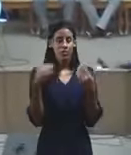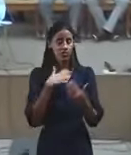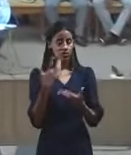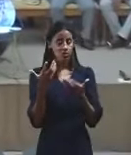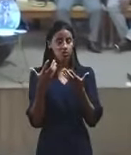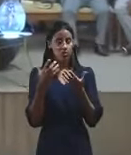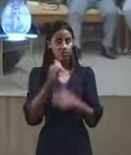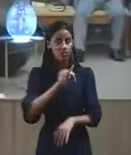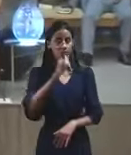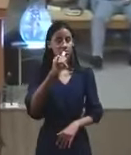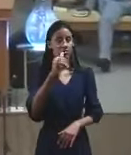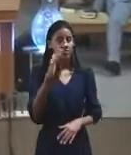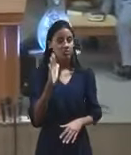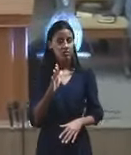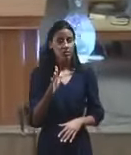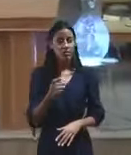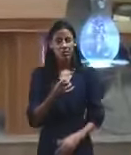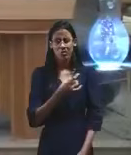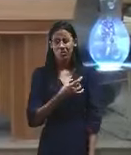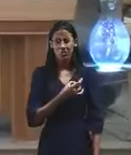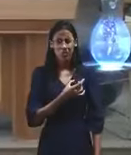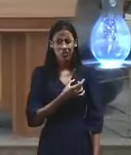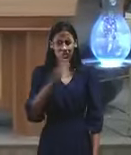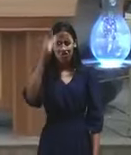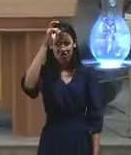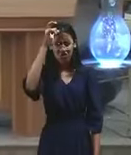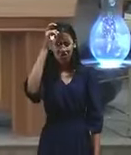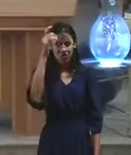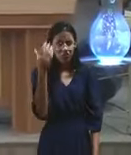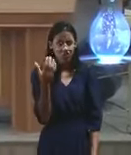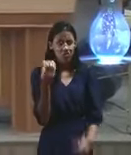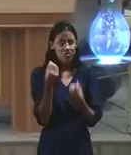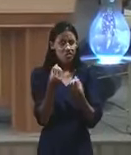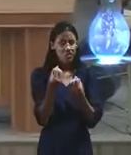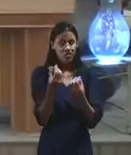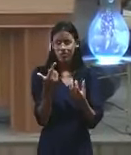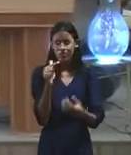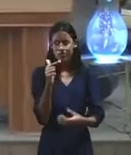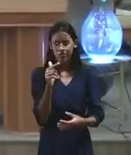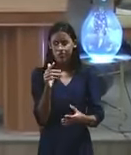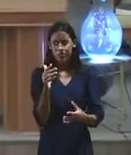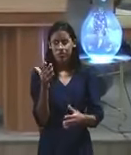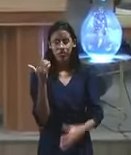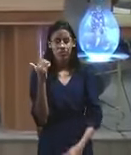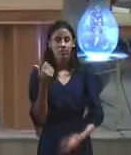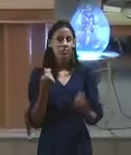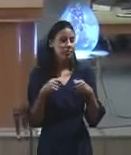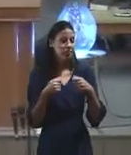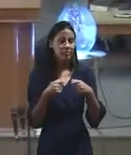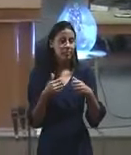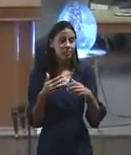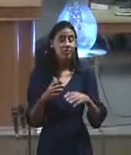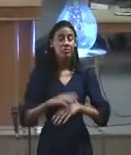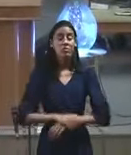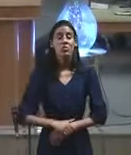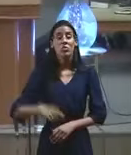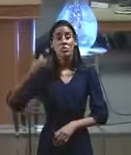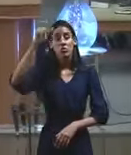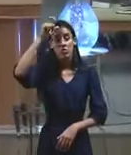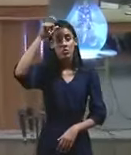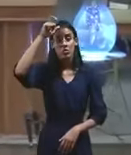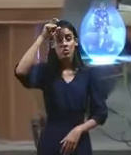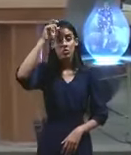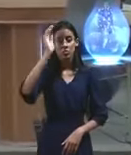uma novidade, para tu não temer mais nada do diabo, o diabo, o diabo, irmãos, ele já se